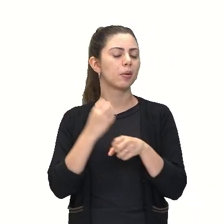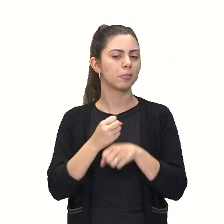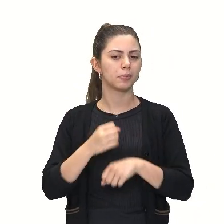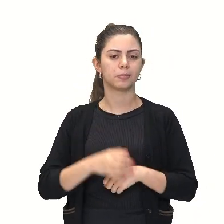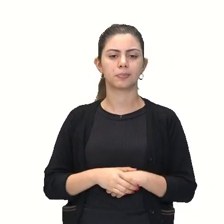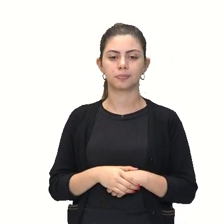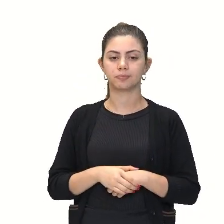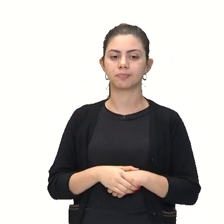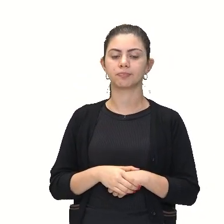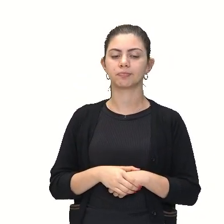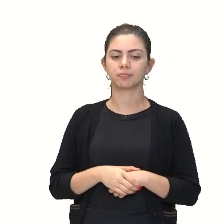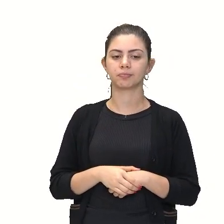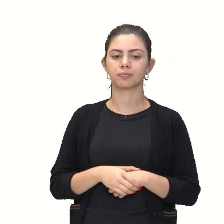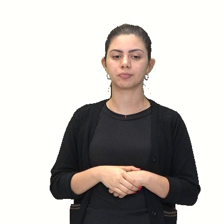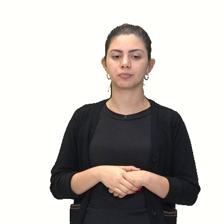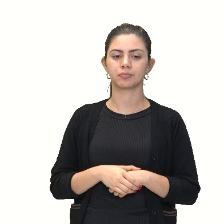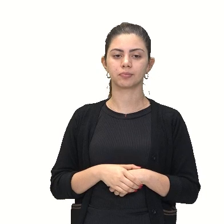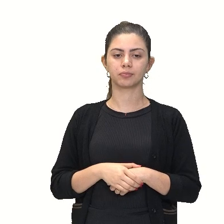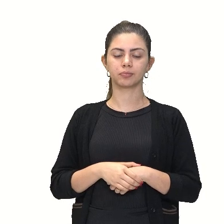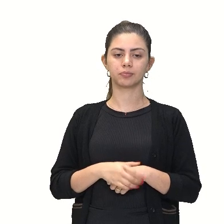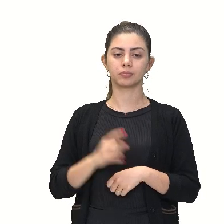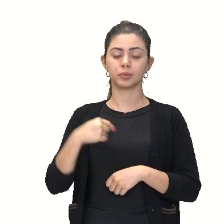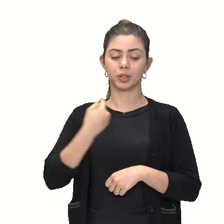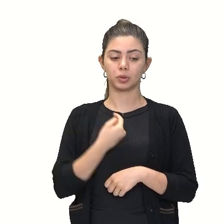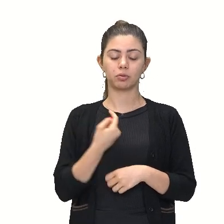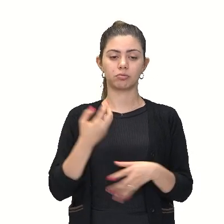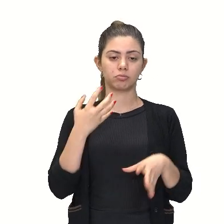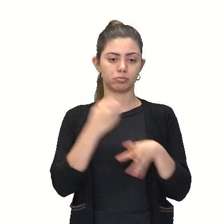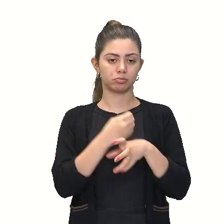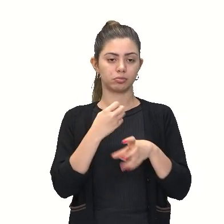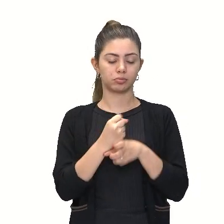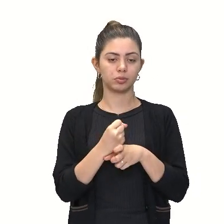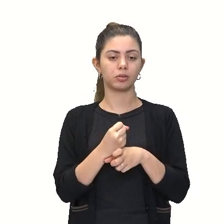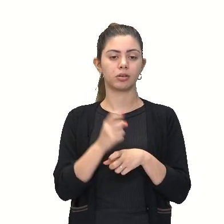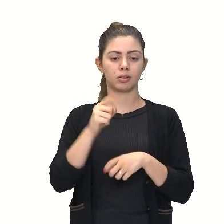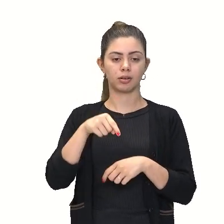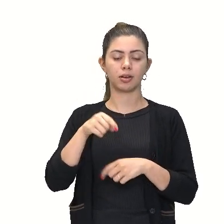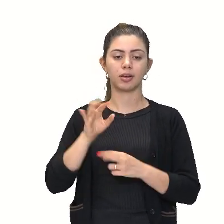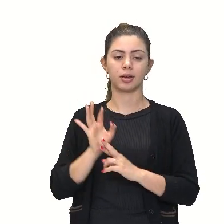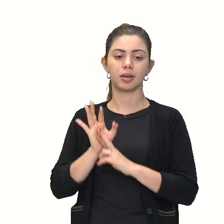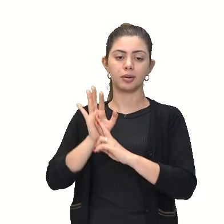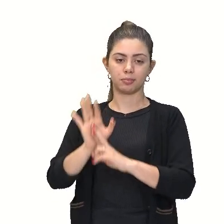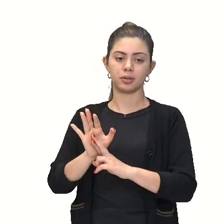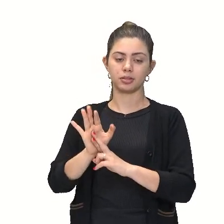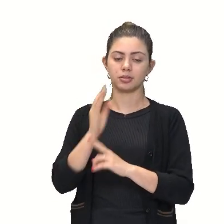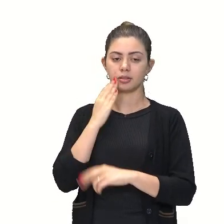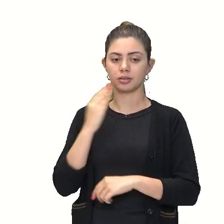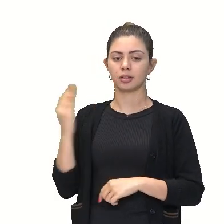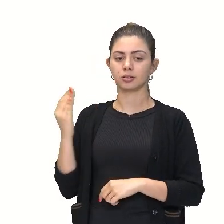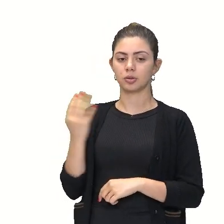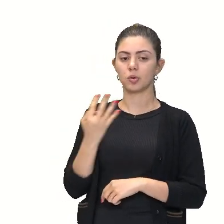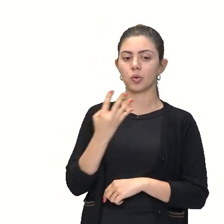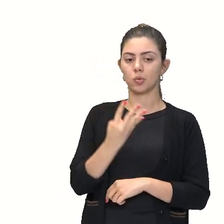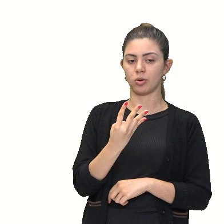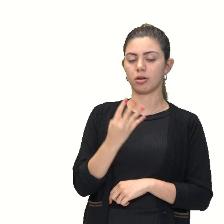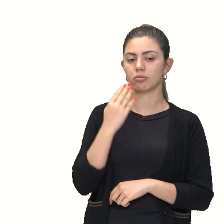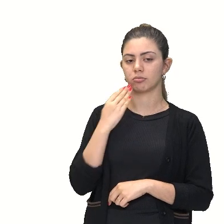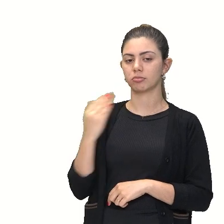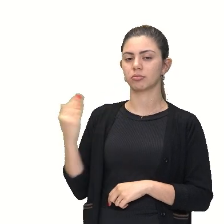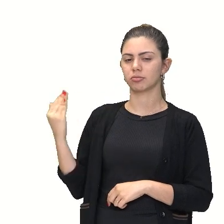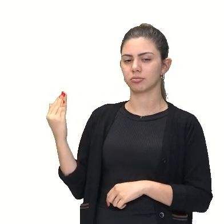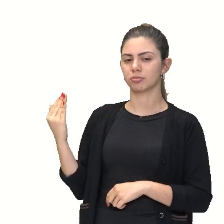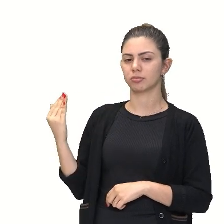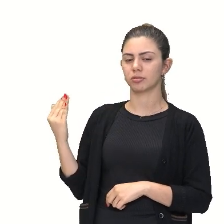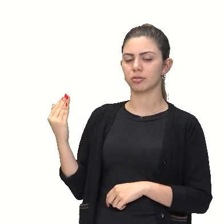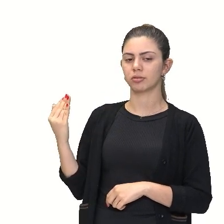Para se calcular essa operação, que é representada por essa exclamação do lado do número, significa, olha,